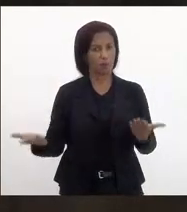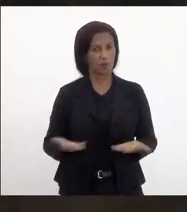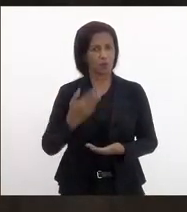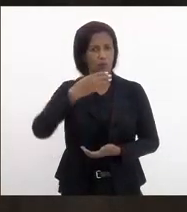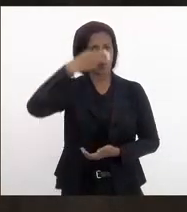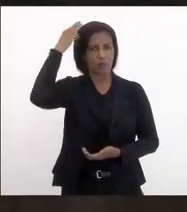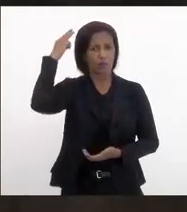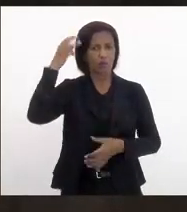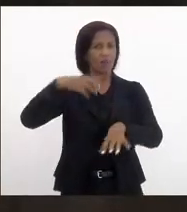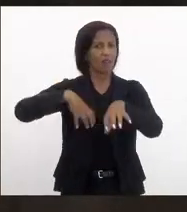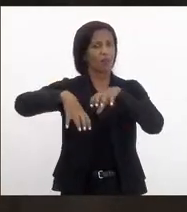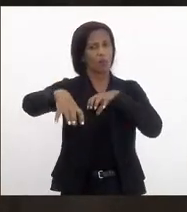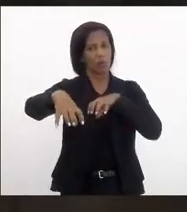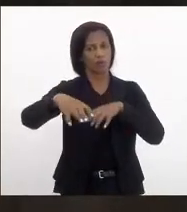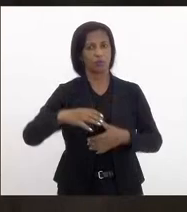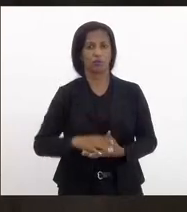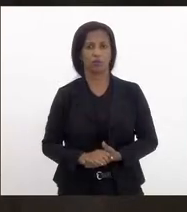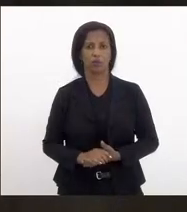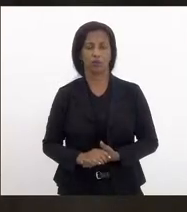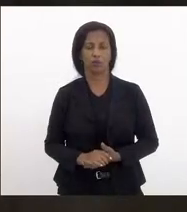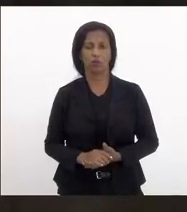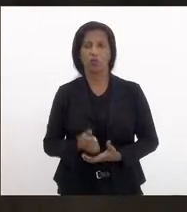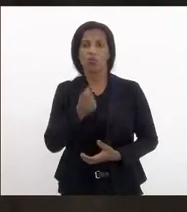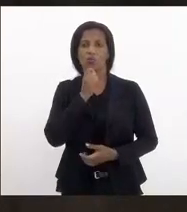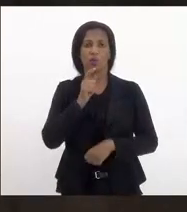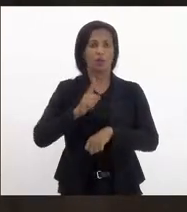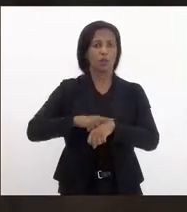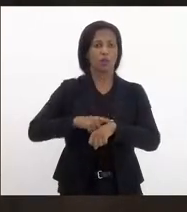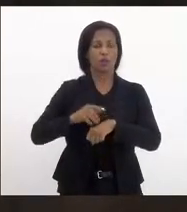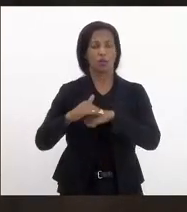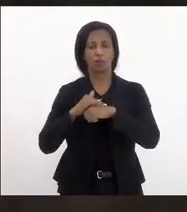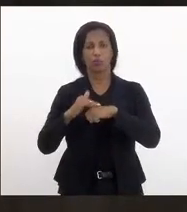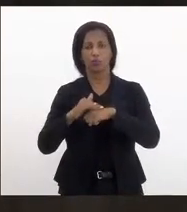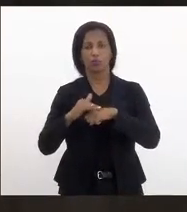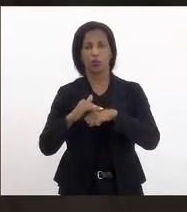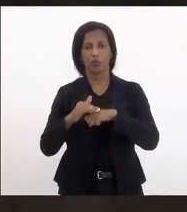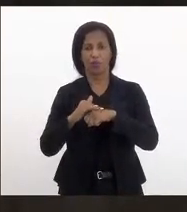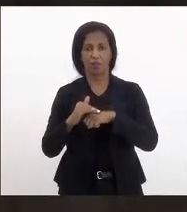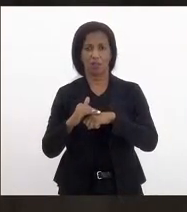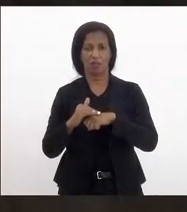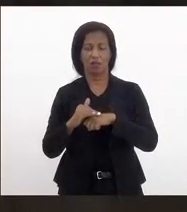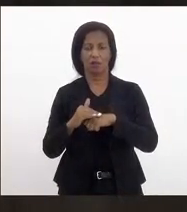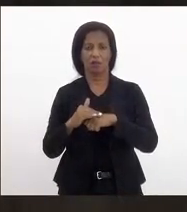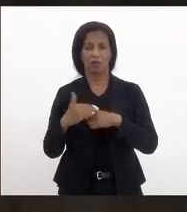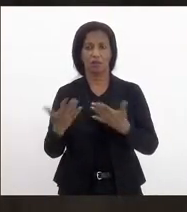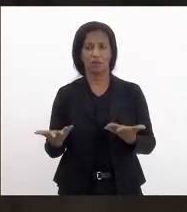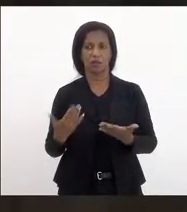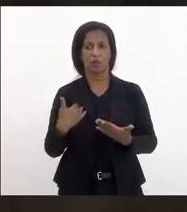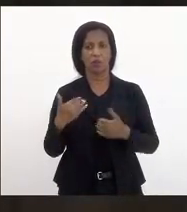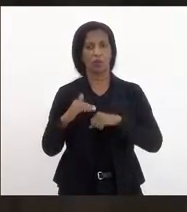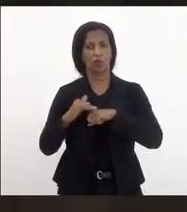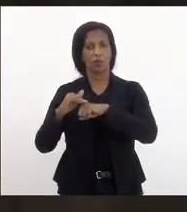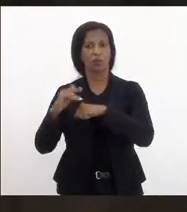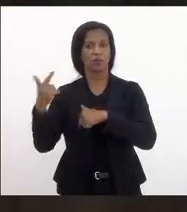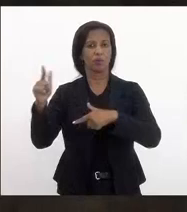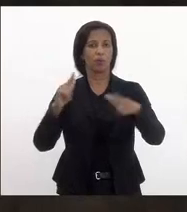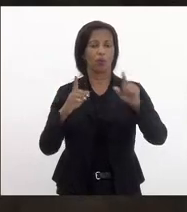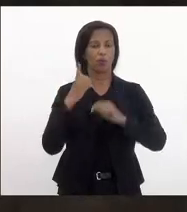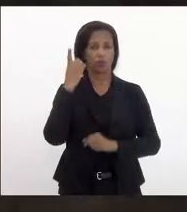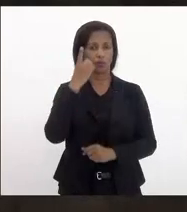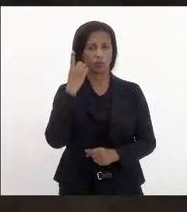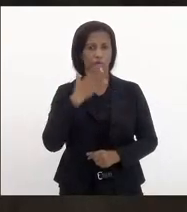Pacheco está participando remotamente, a gente não teve tempo ainda de conversar pessoalmente, então eu, conversando com outros deputados,